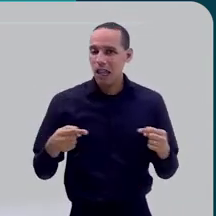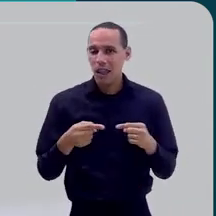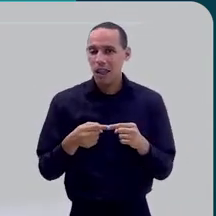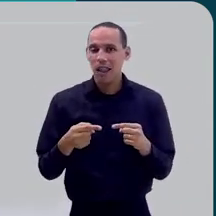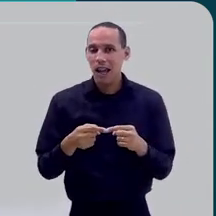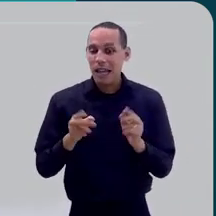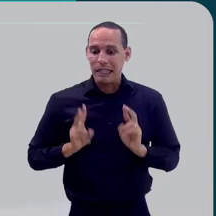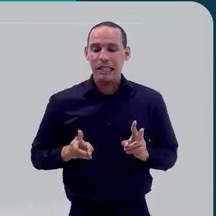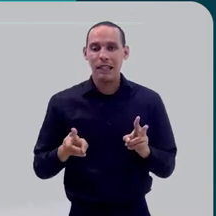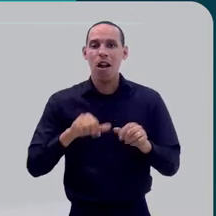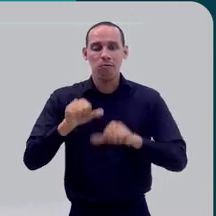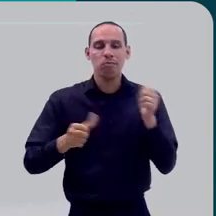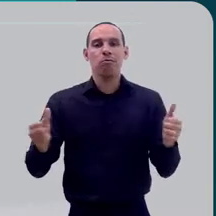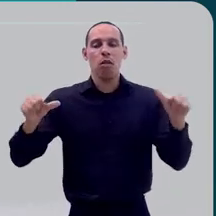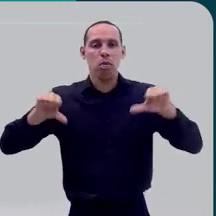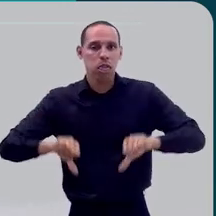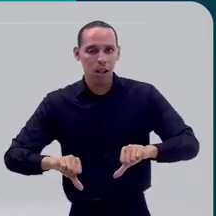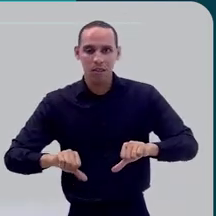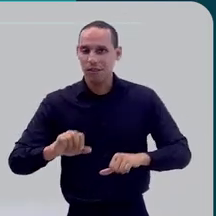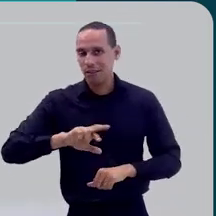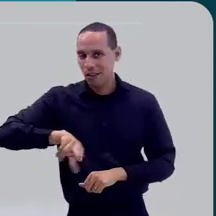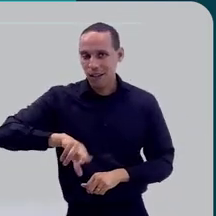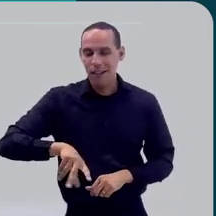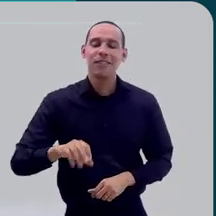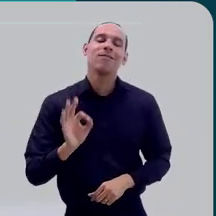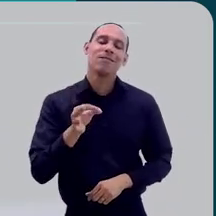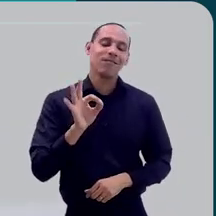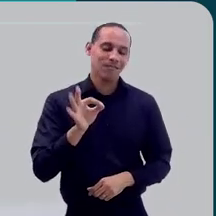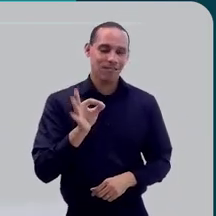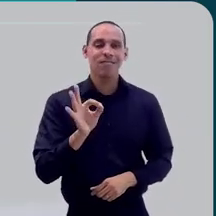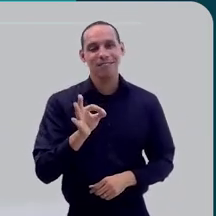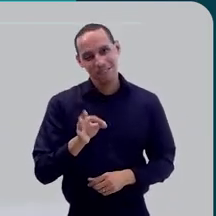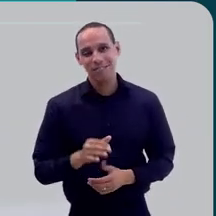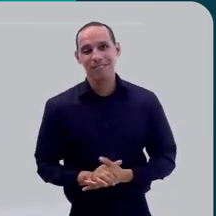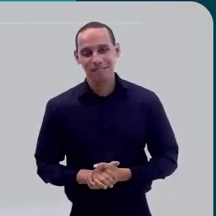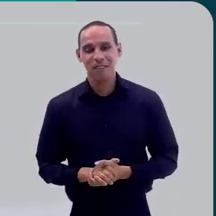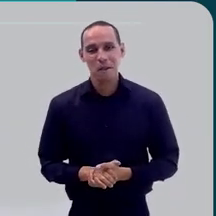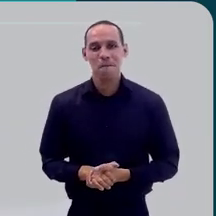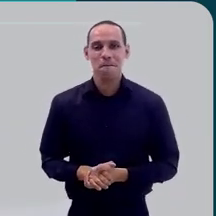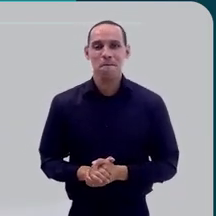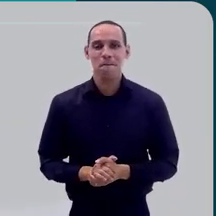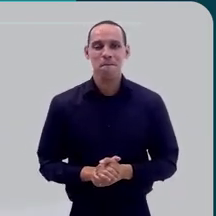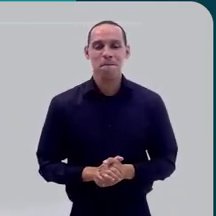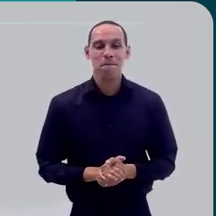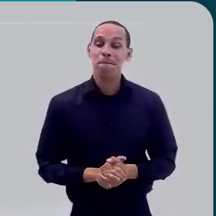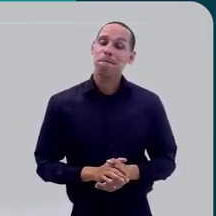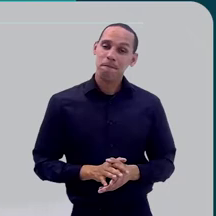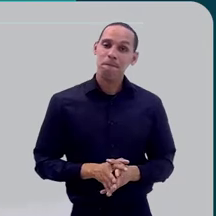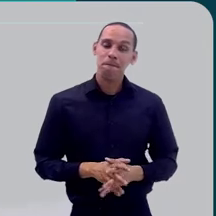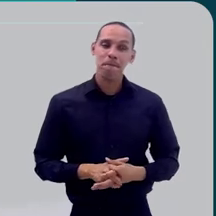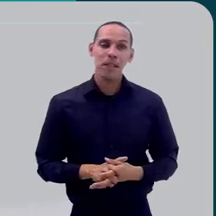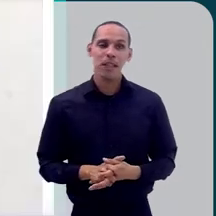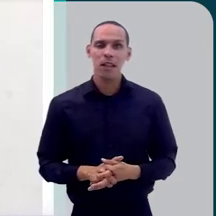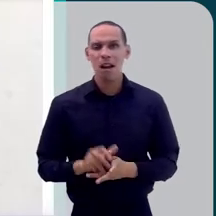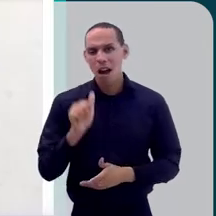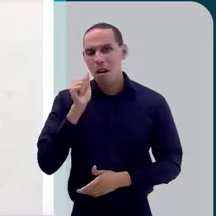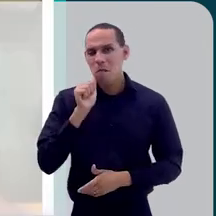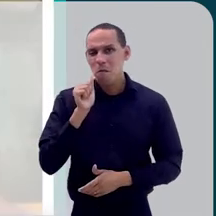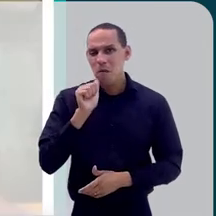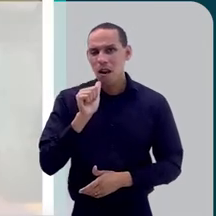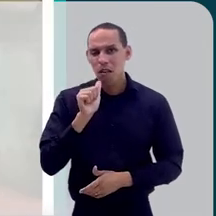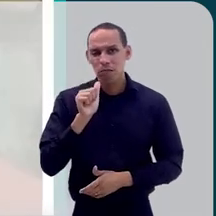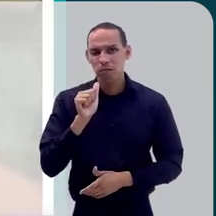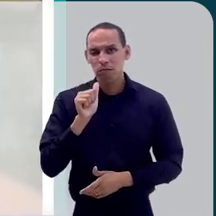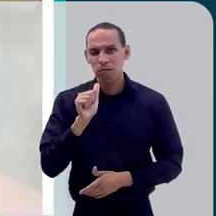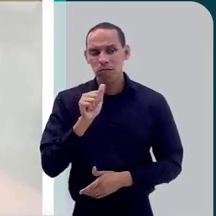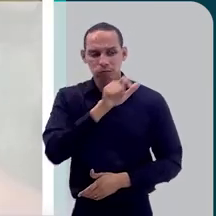Mas não é necessariamente isso que vai te causar a crise, né? Exatamente. Exatamente. Agora, assim,